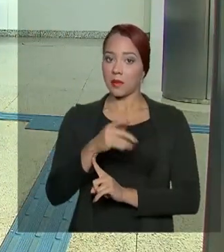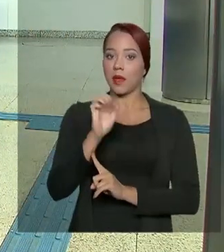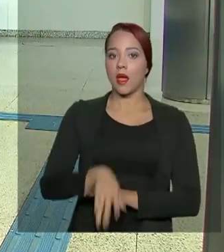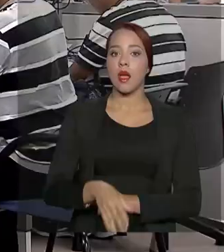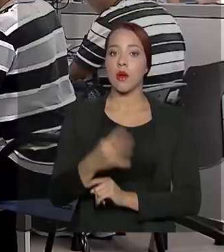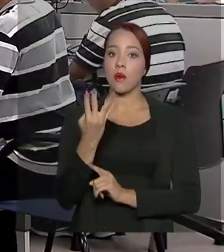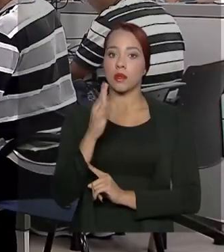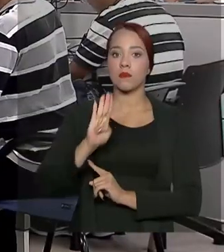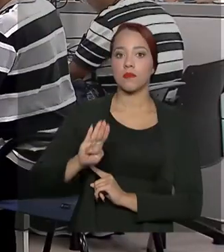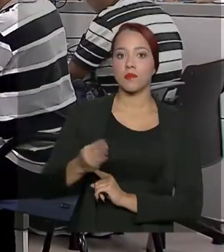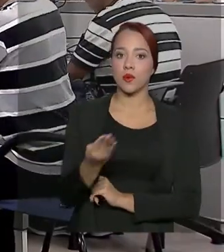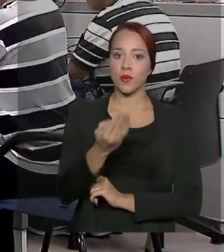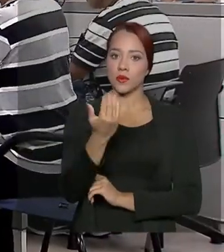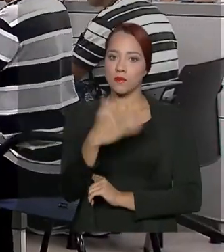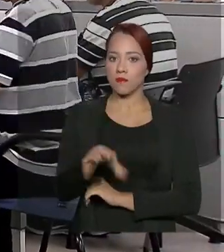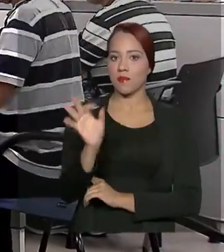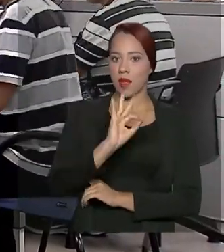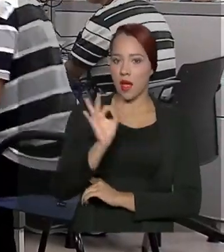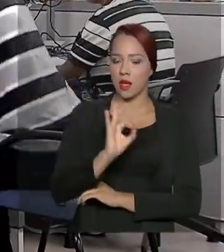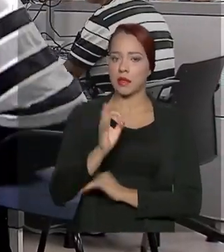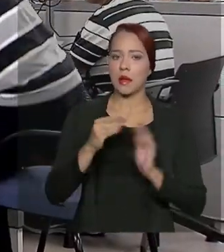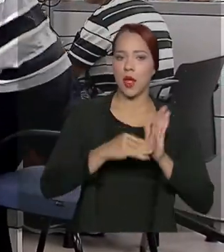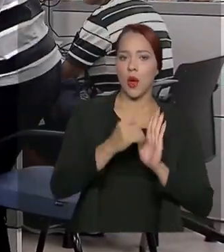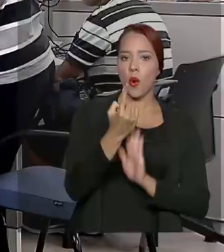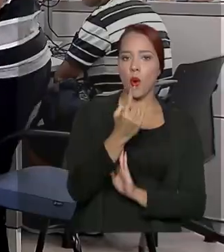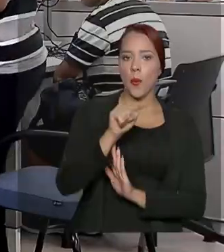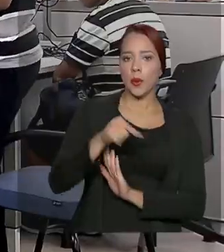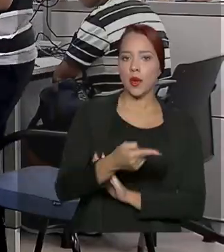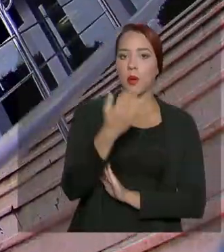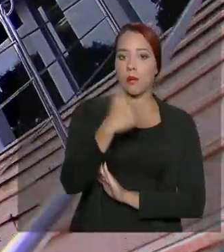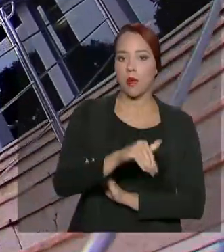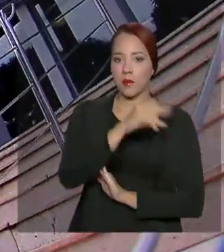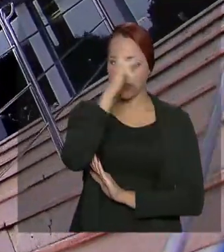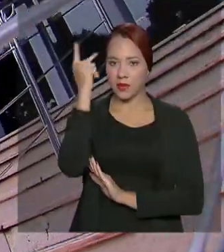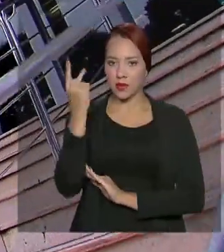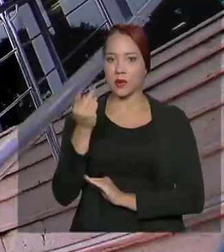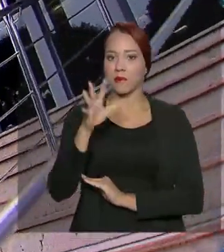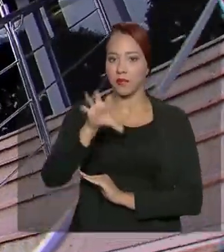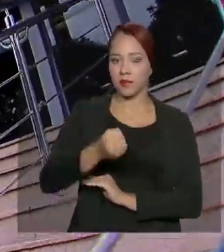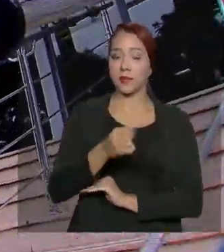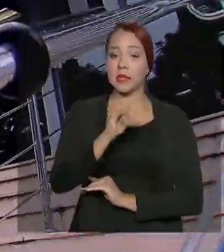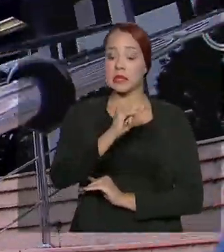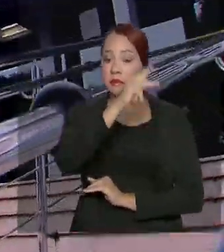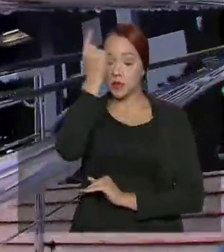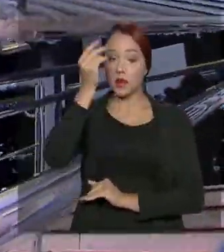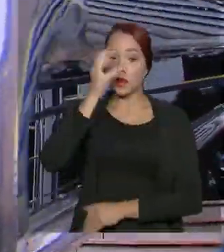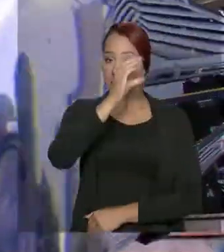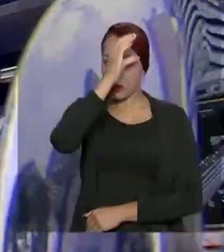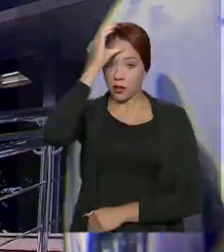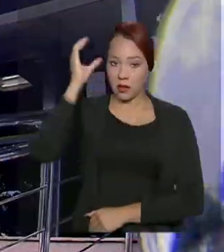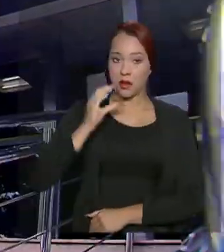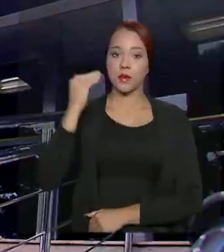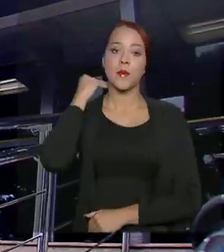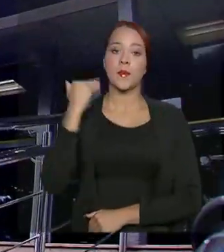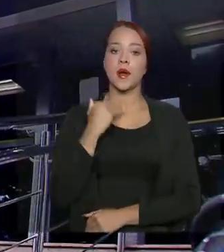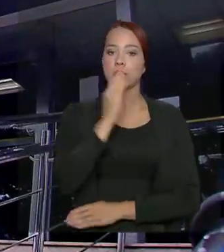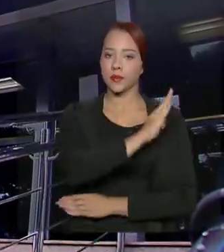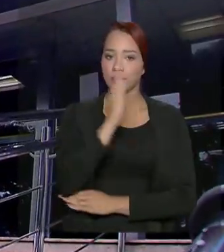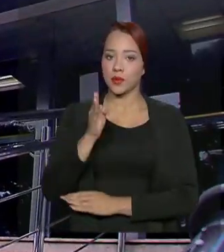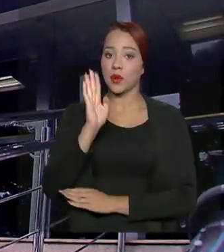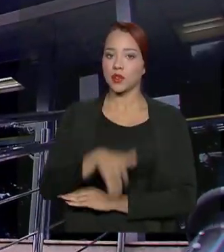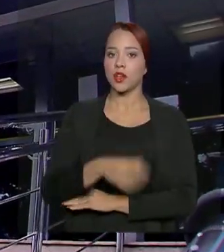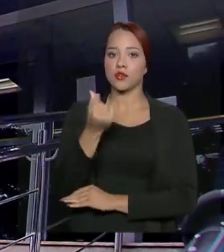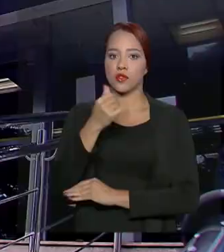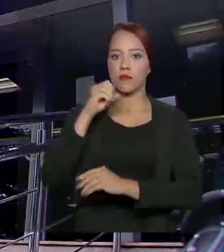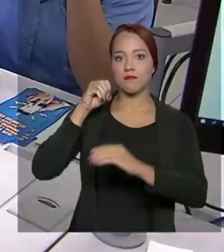,5 bilhões de reais para 1,5 milhão de cotistas. Para quem é cliente do Banco do Brasil, o valor já caiu na conta